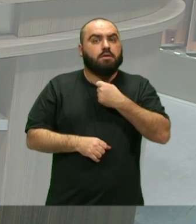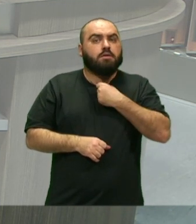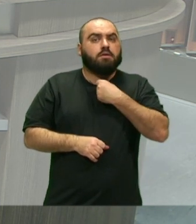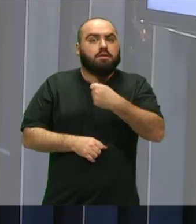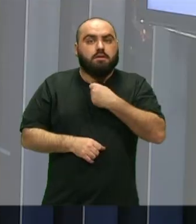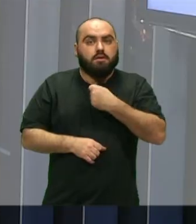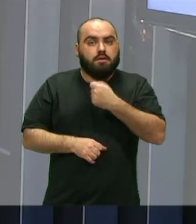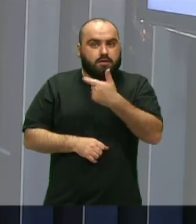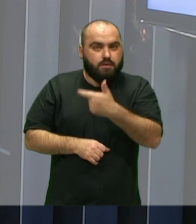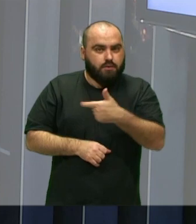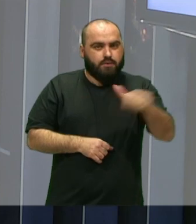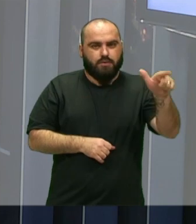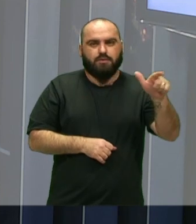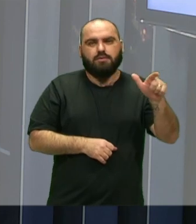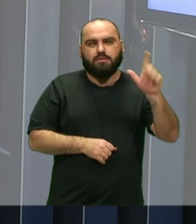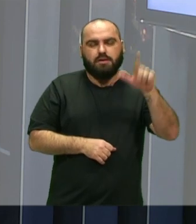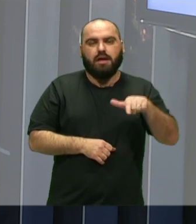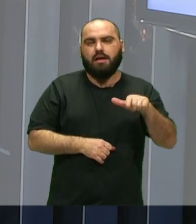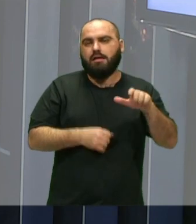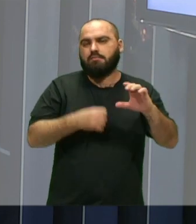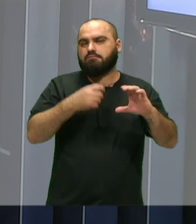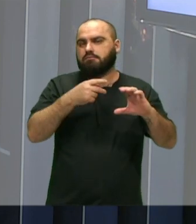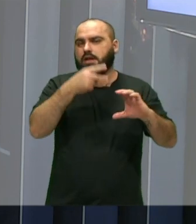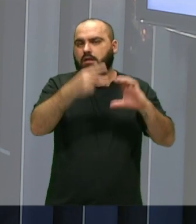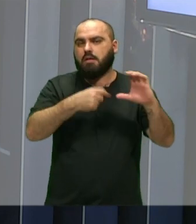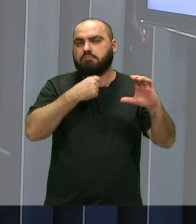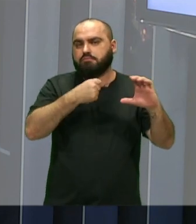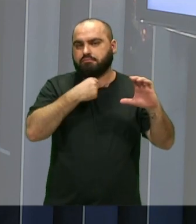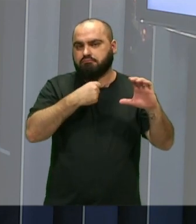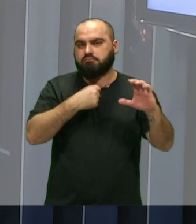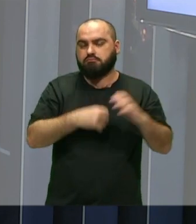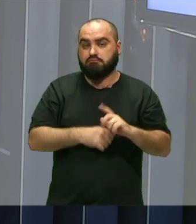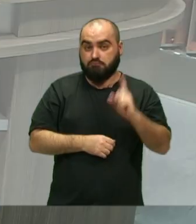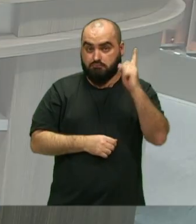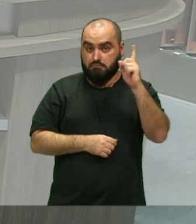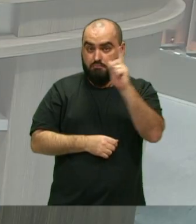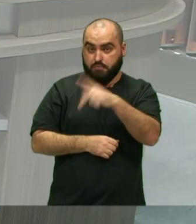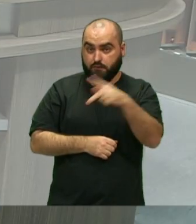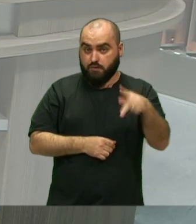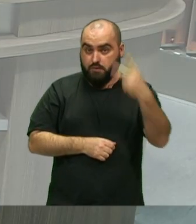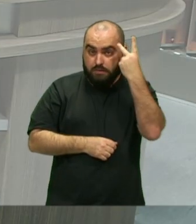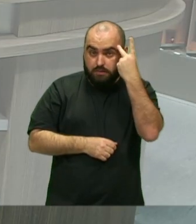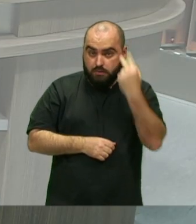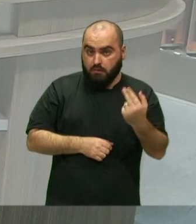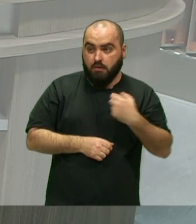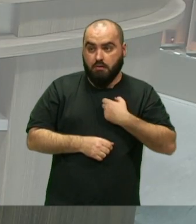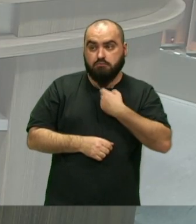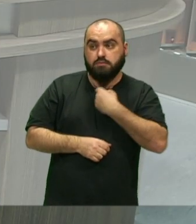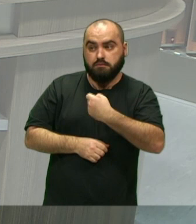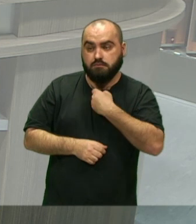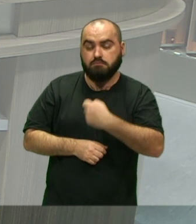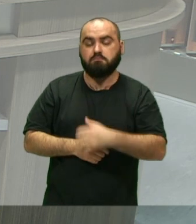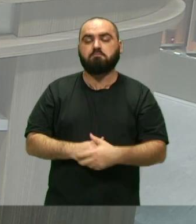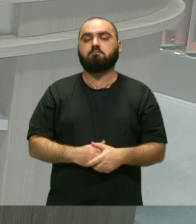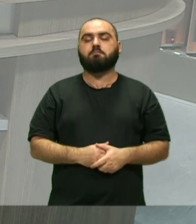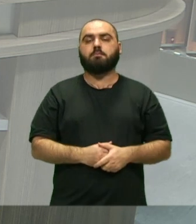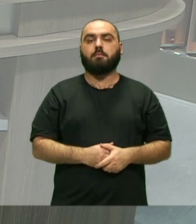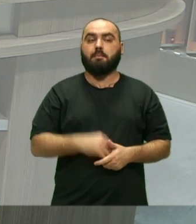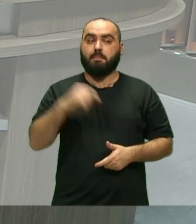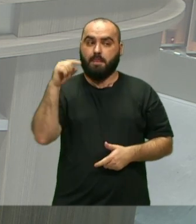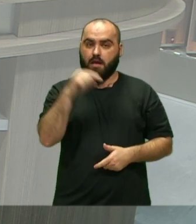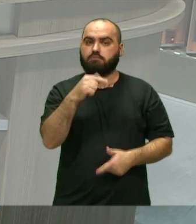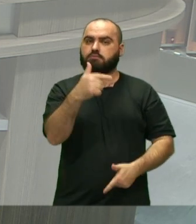programa Que a gente faz Que é o Câmara Aberta Um professor De história Né? Que também Ele é